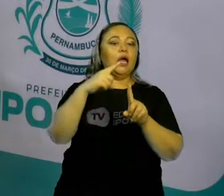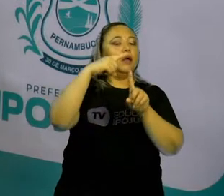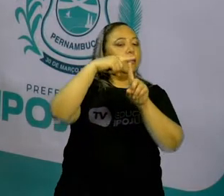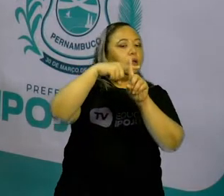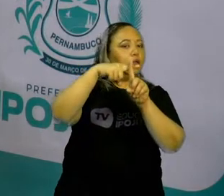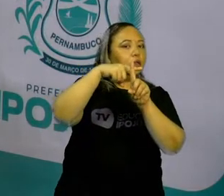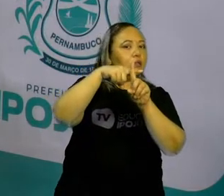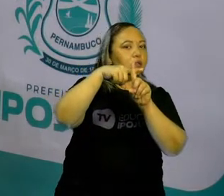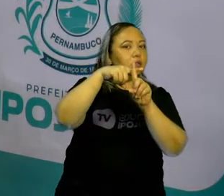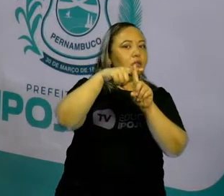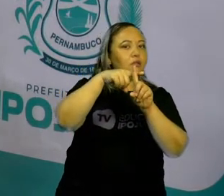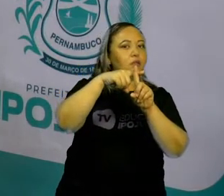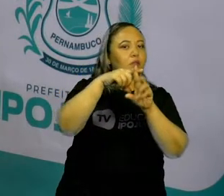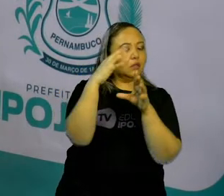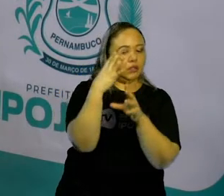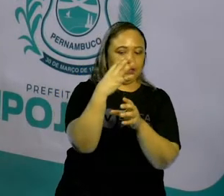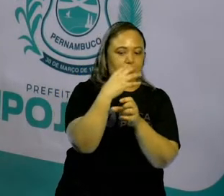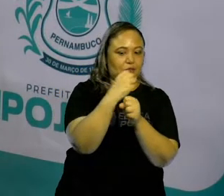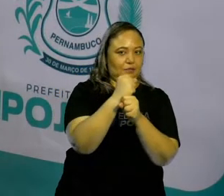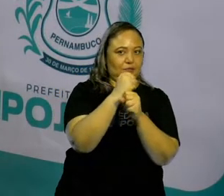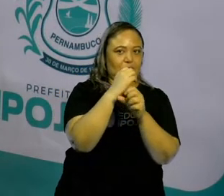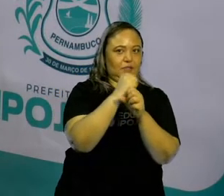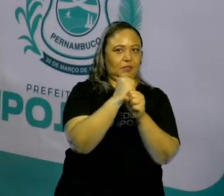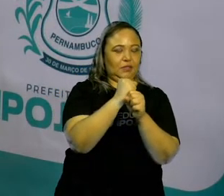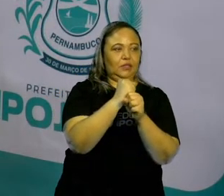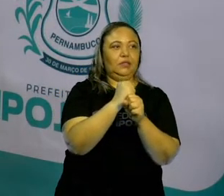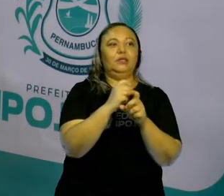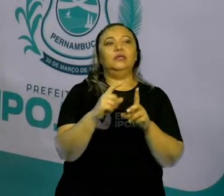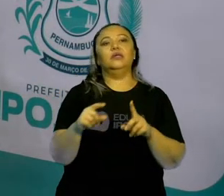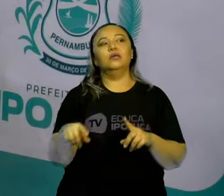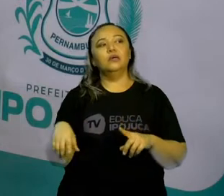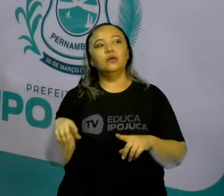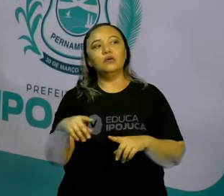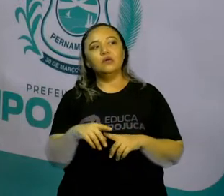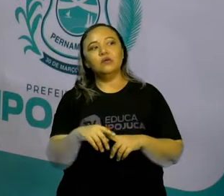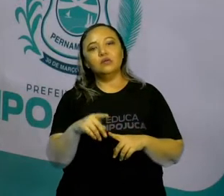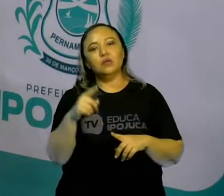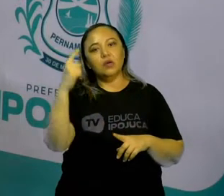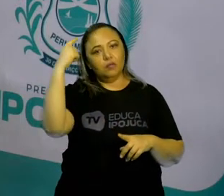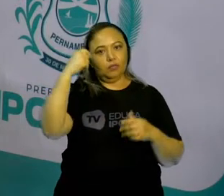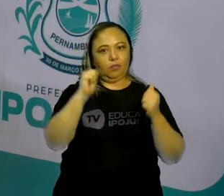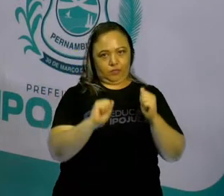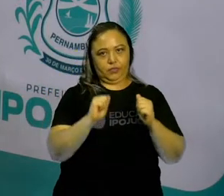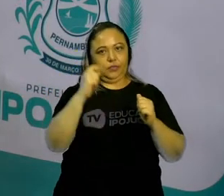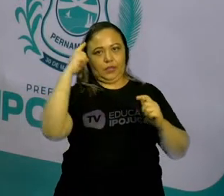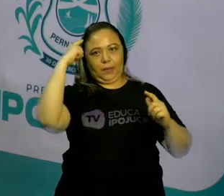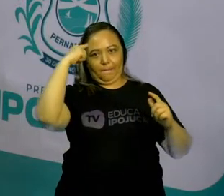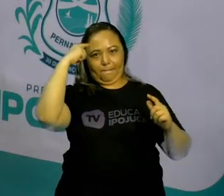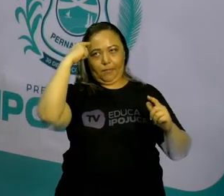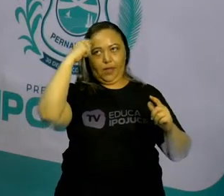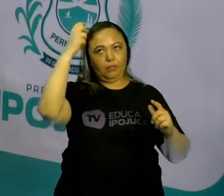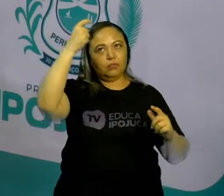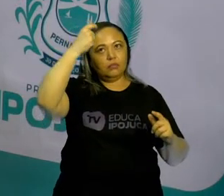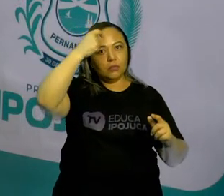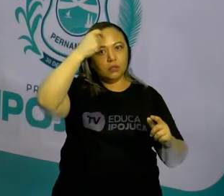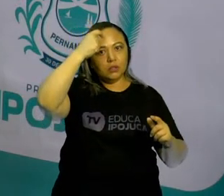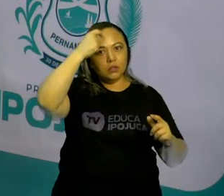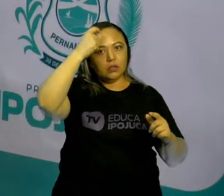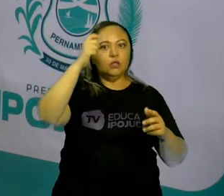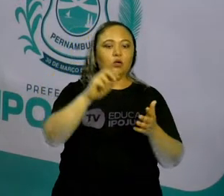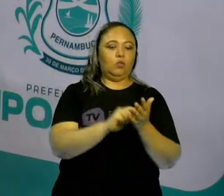adição. Ela pode ser feita de várias formas. Você pode fazer o cálculo mentalmente, você pode usar uma